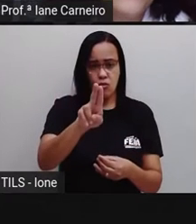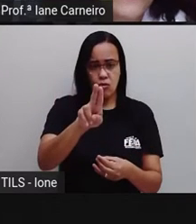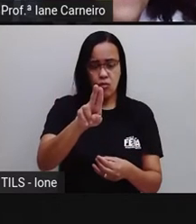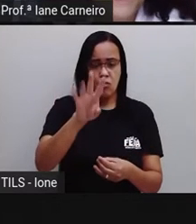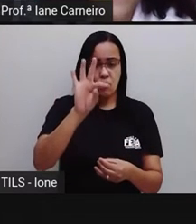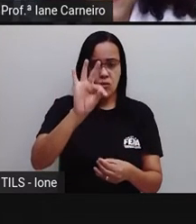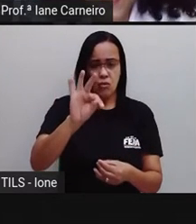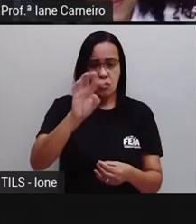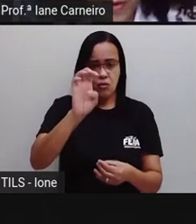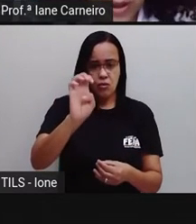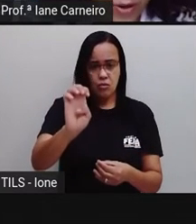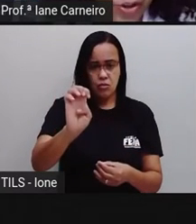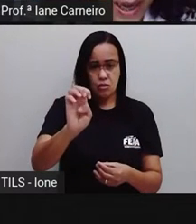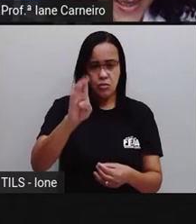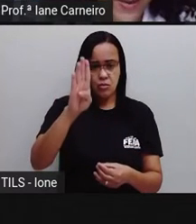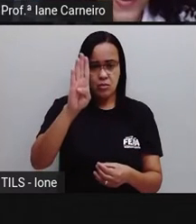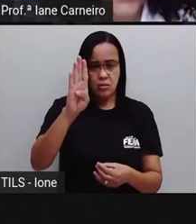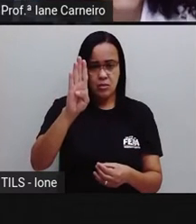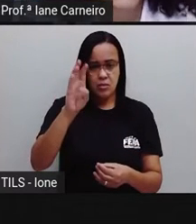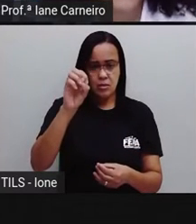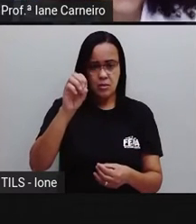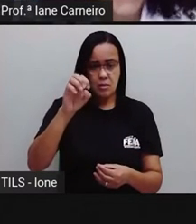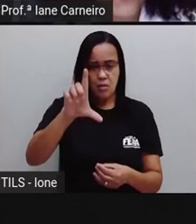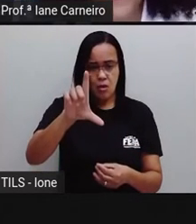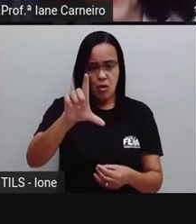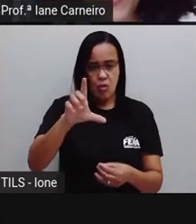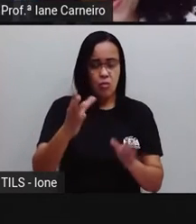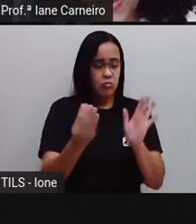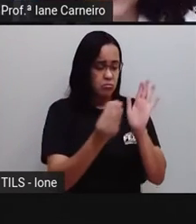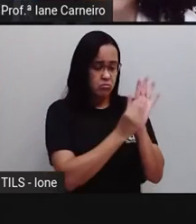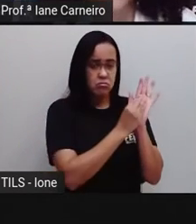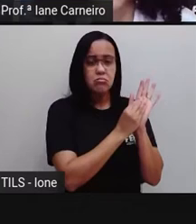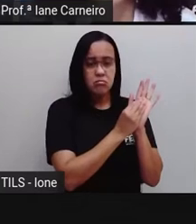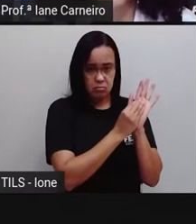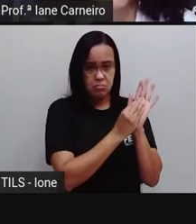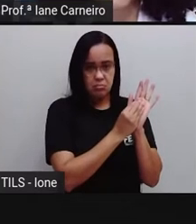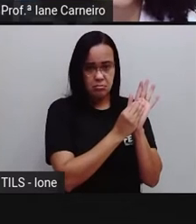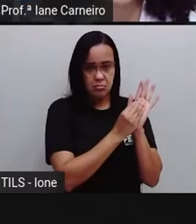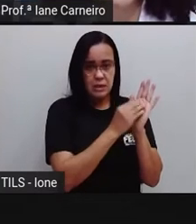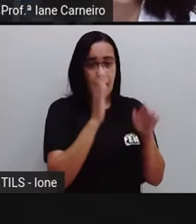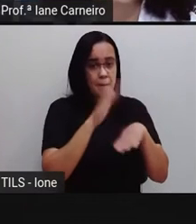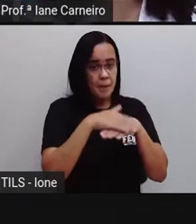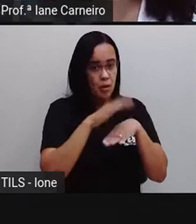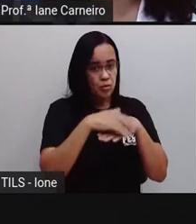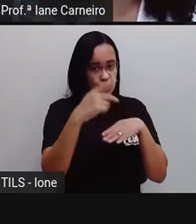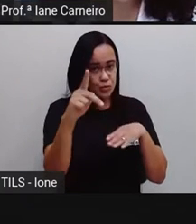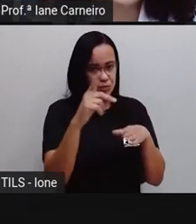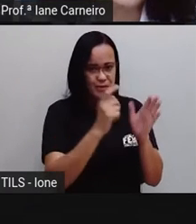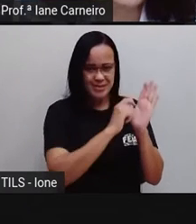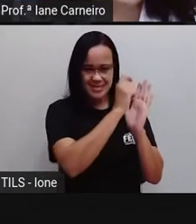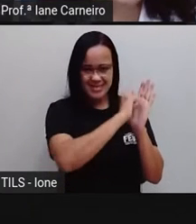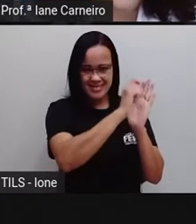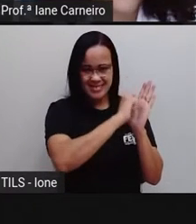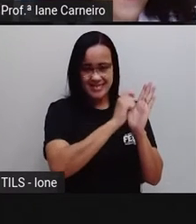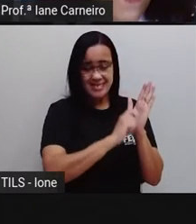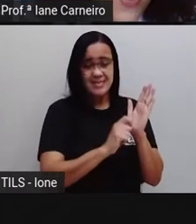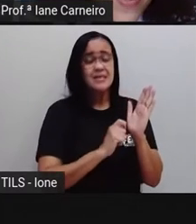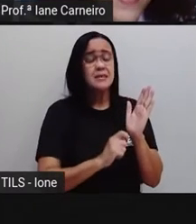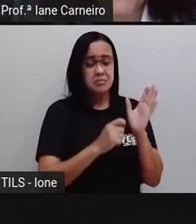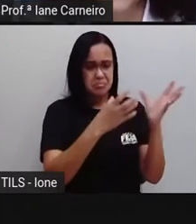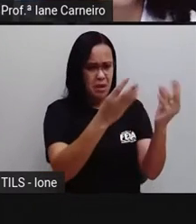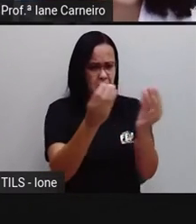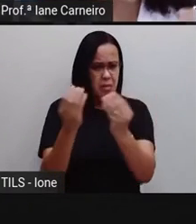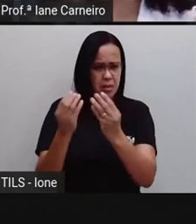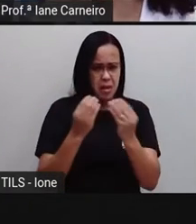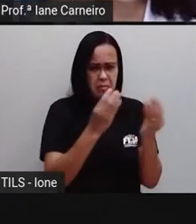E aí já são palavras que você pode deixar, né, no seu, desse material que a PRO está falando, né, essa dica, né, de deixar o seu banco de palavras,